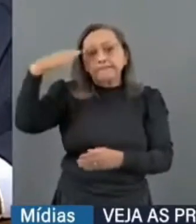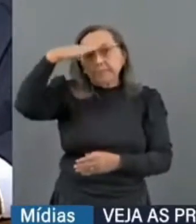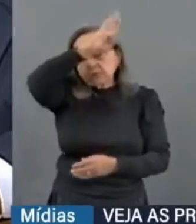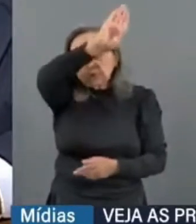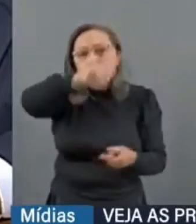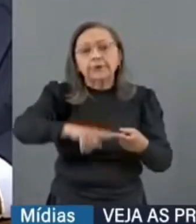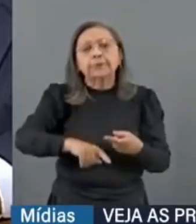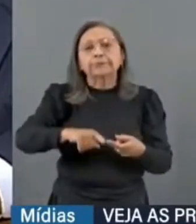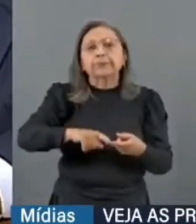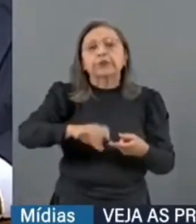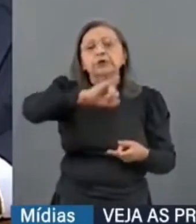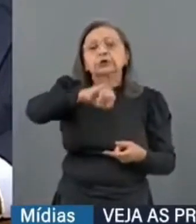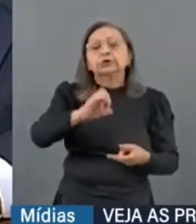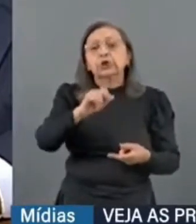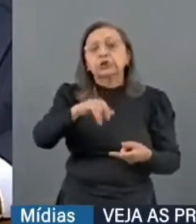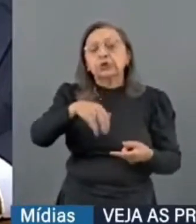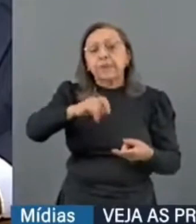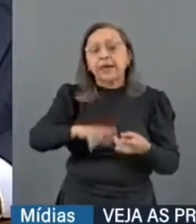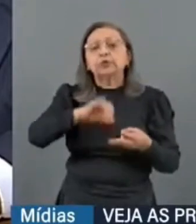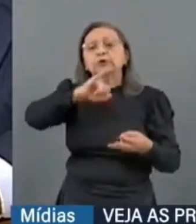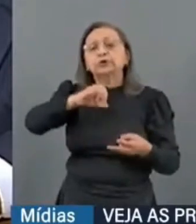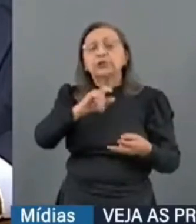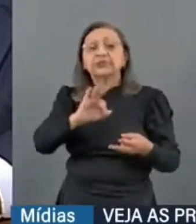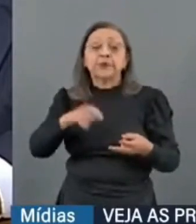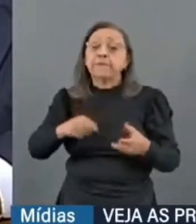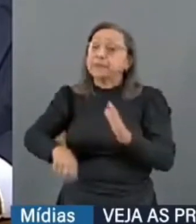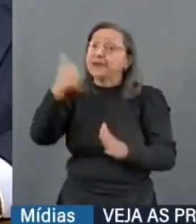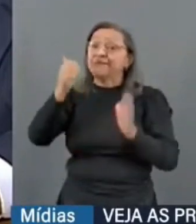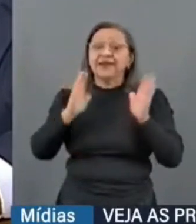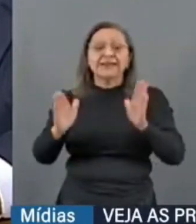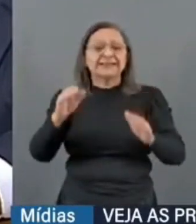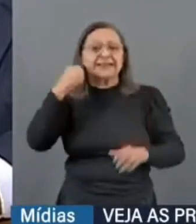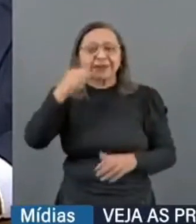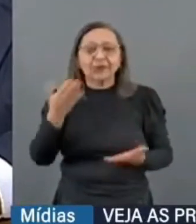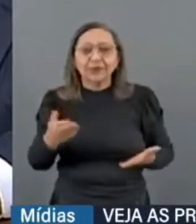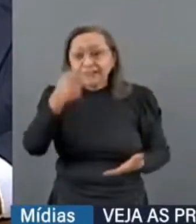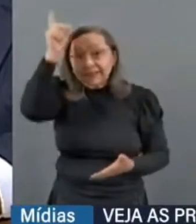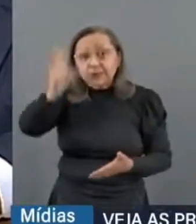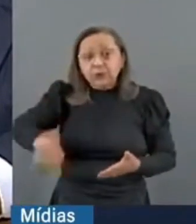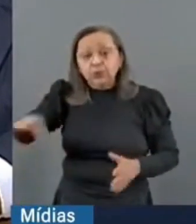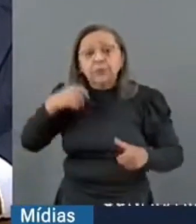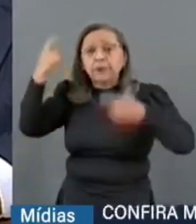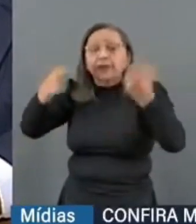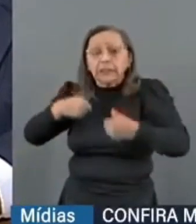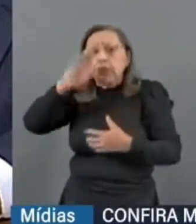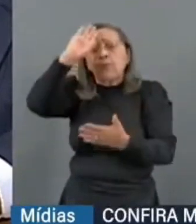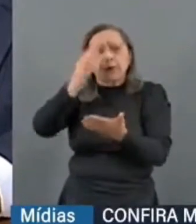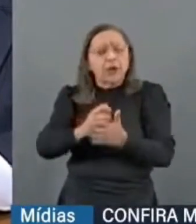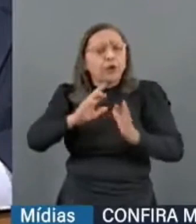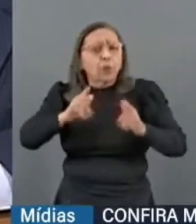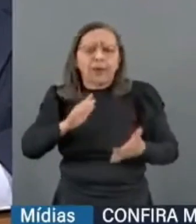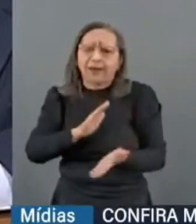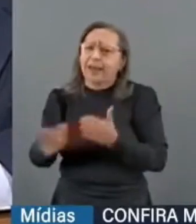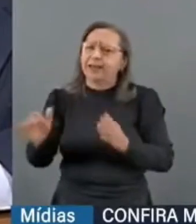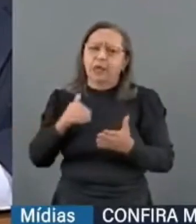em Jorginho Melo e em Jorginho Seyfe. Sou senador de primeira legislatura. E essas pessoas têm uma grande preocupação e eu creio que não é nada